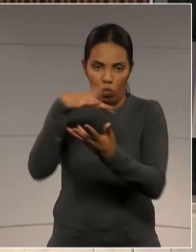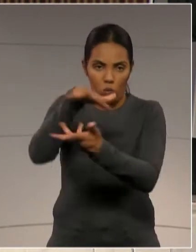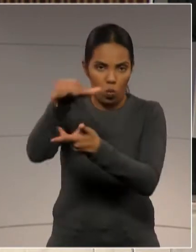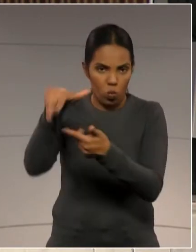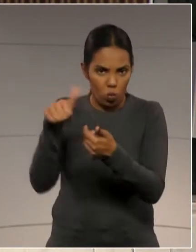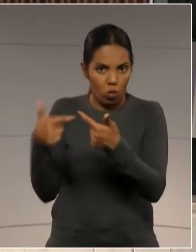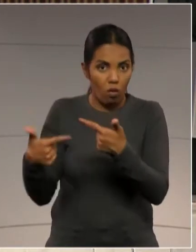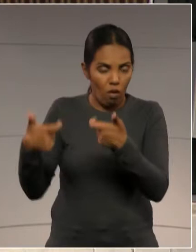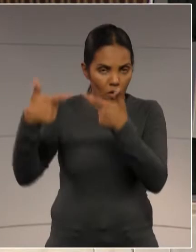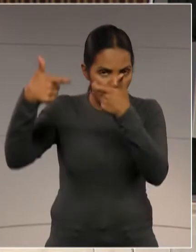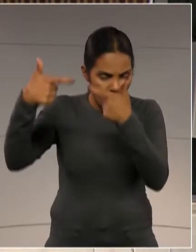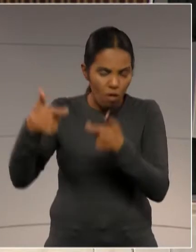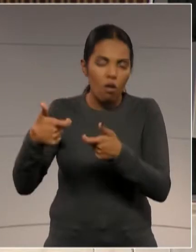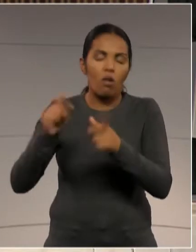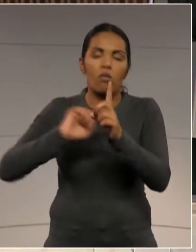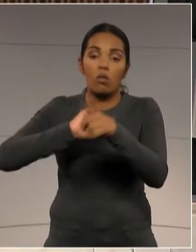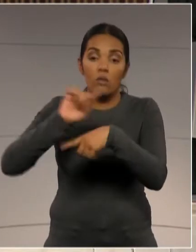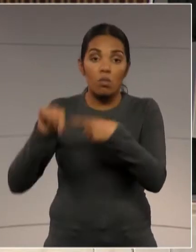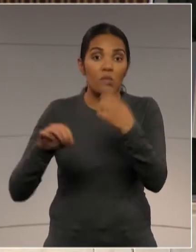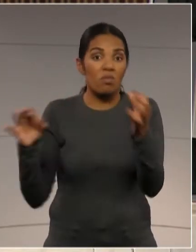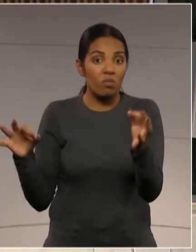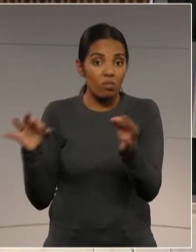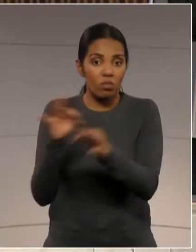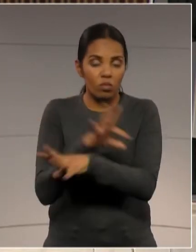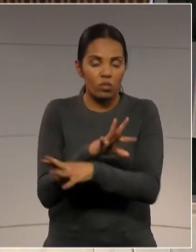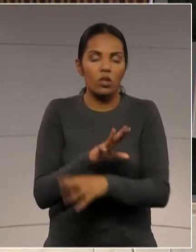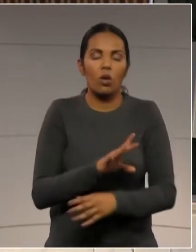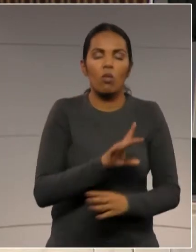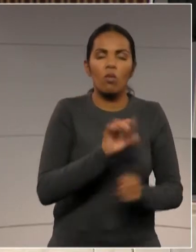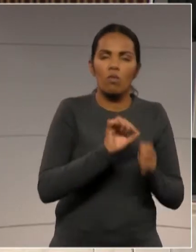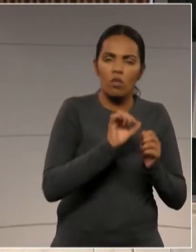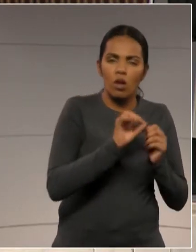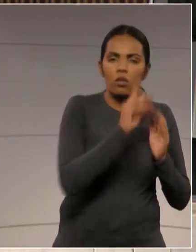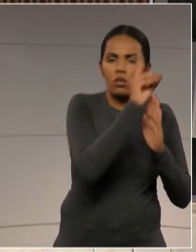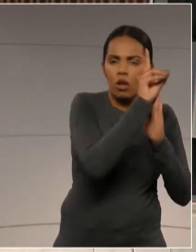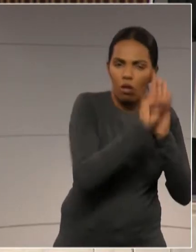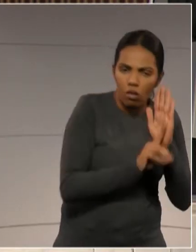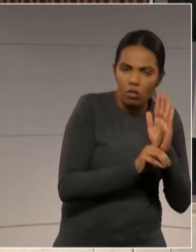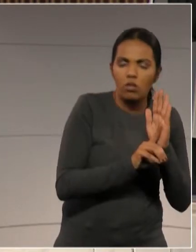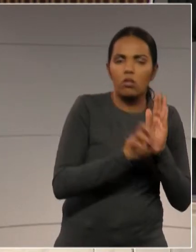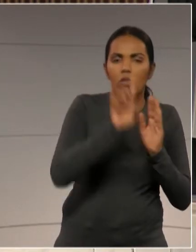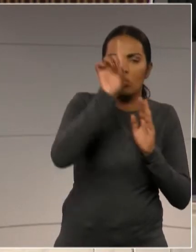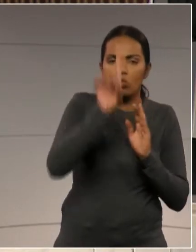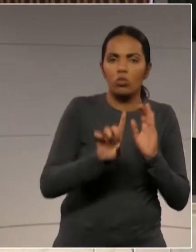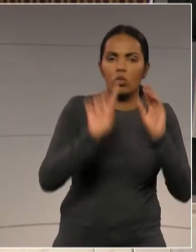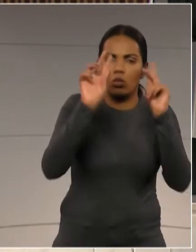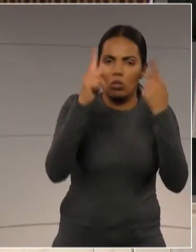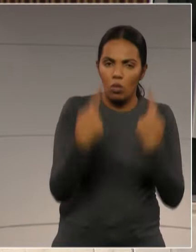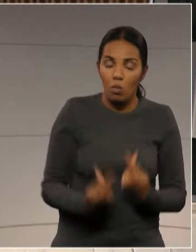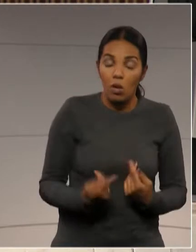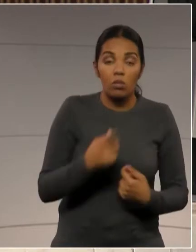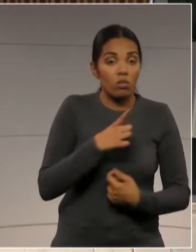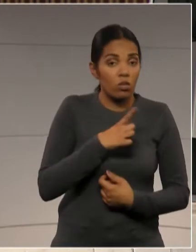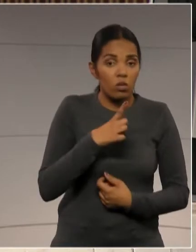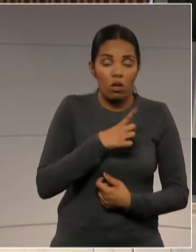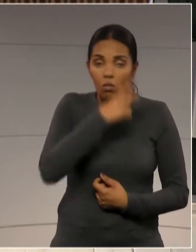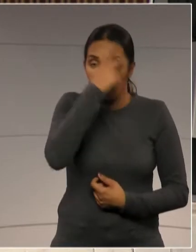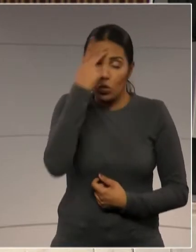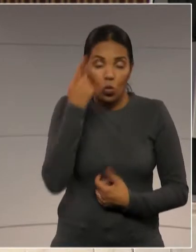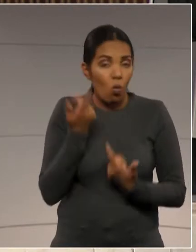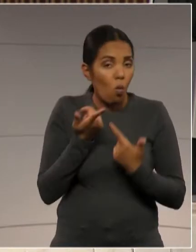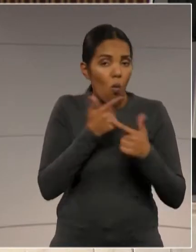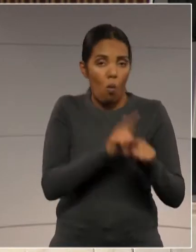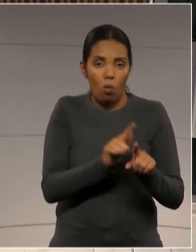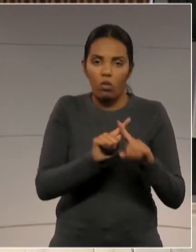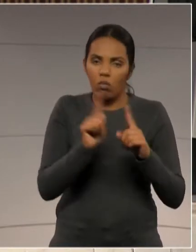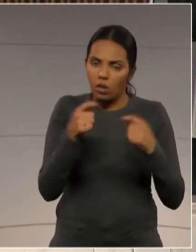acaso a declaração dos direitos humanos é tão combatida e tão necessária de ser lembrada.